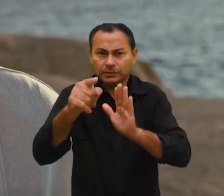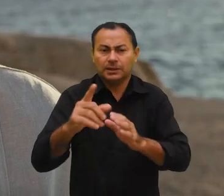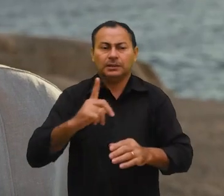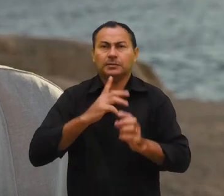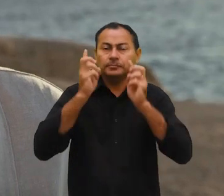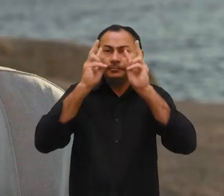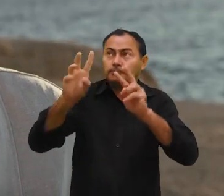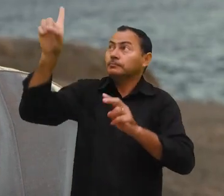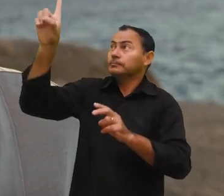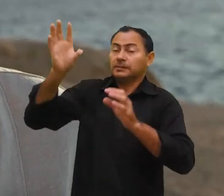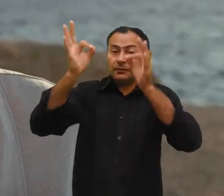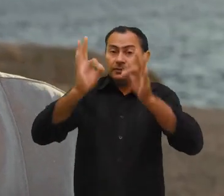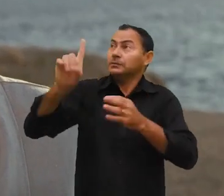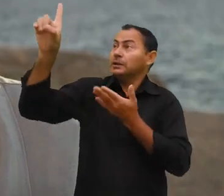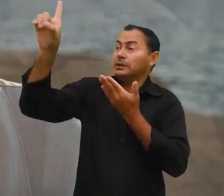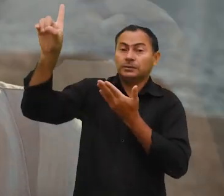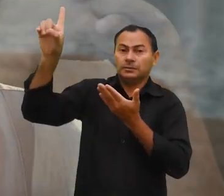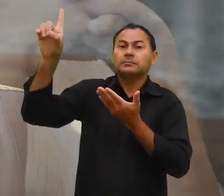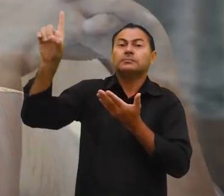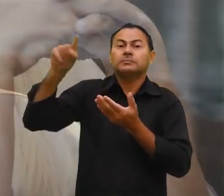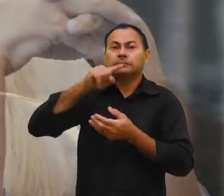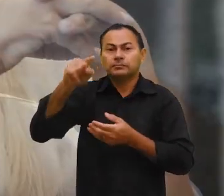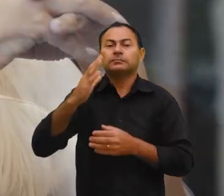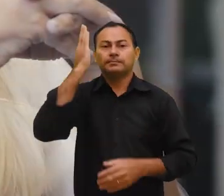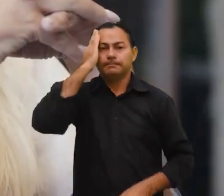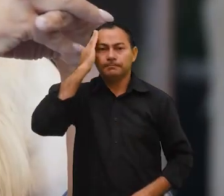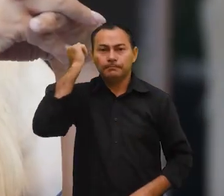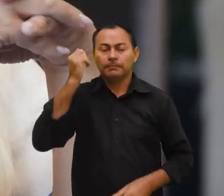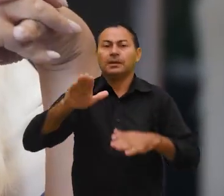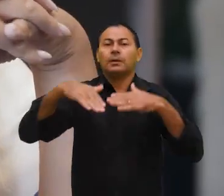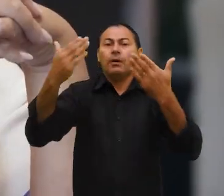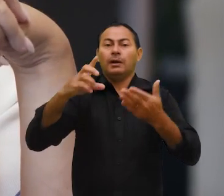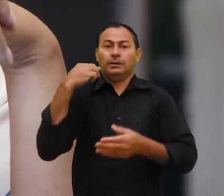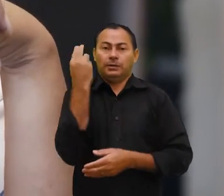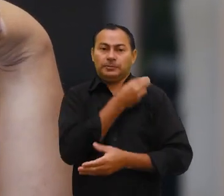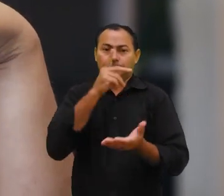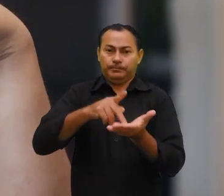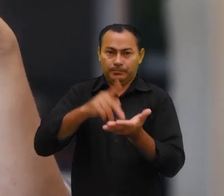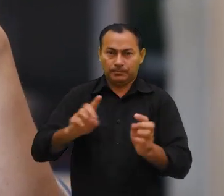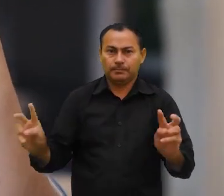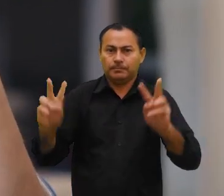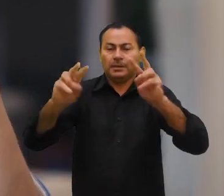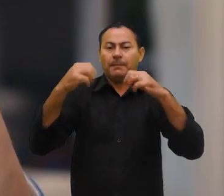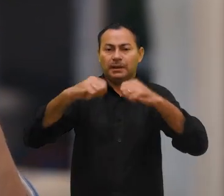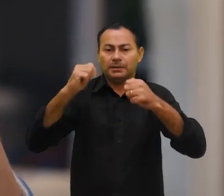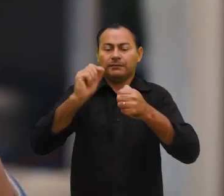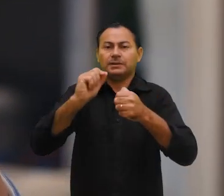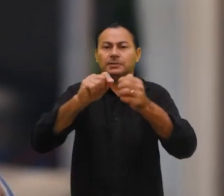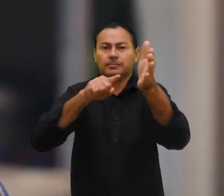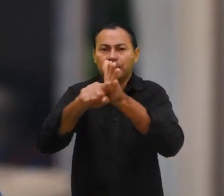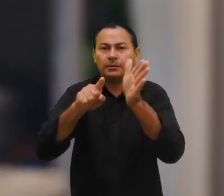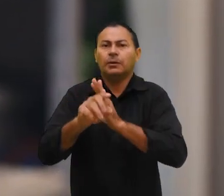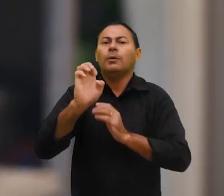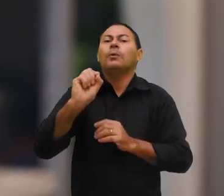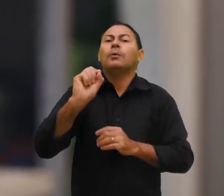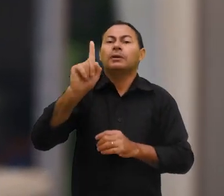você a manter o seu olhar fixo para o alto? Para descobrirmos quais são nossos verdadeiros valores, devemos fazer as